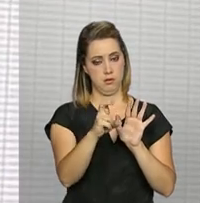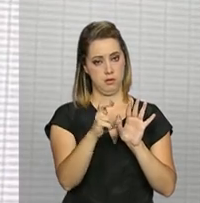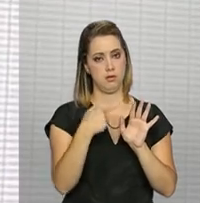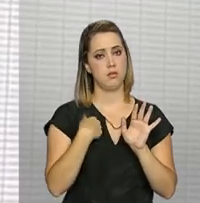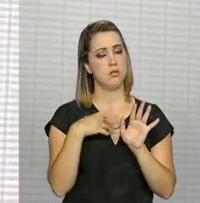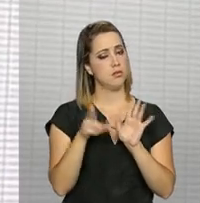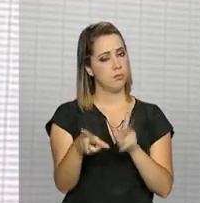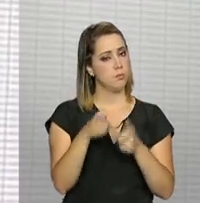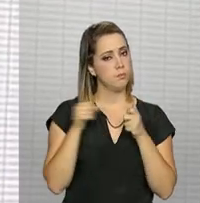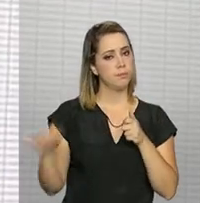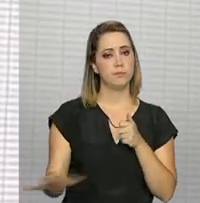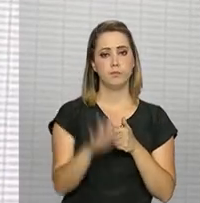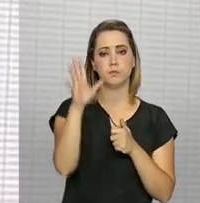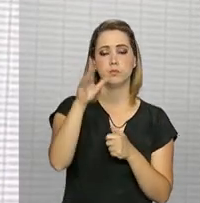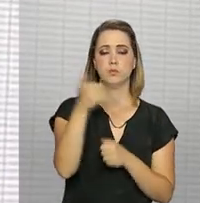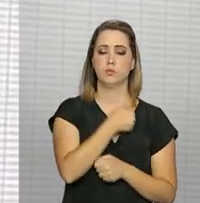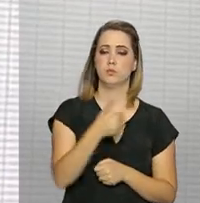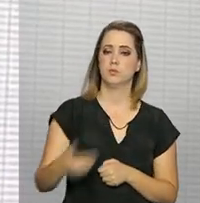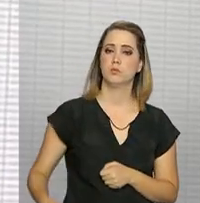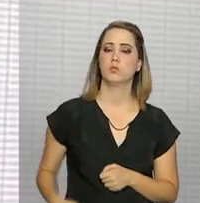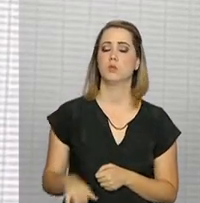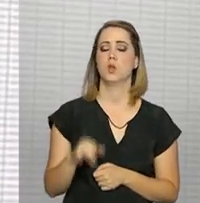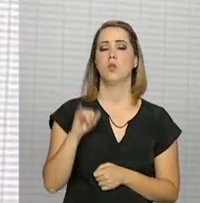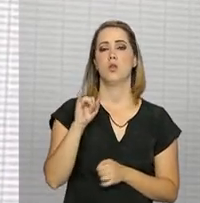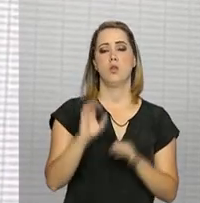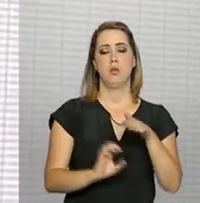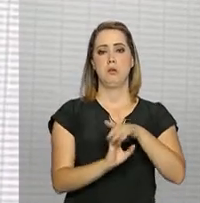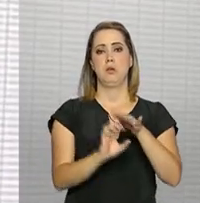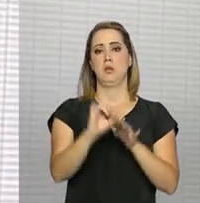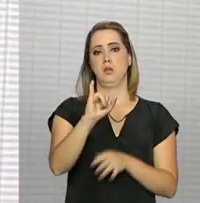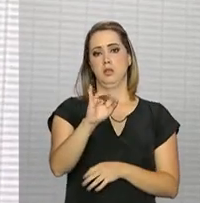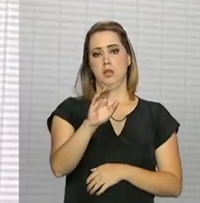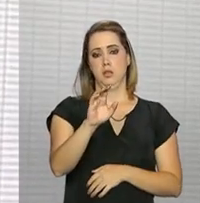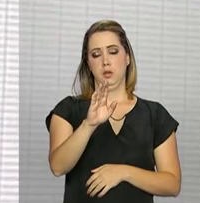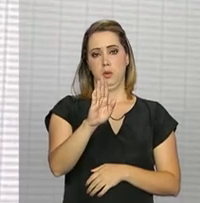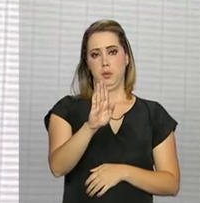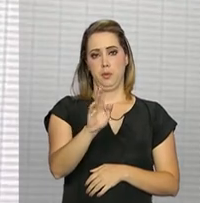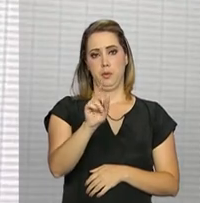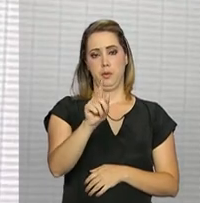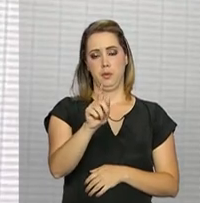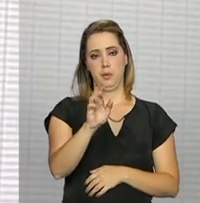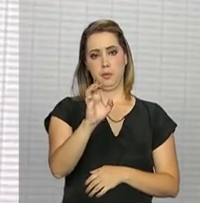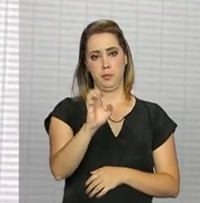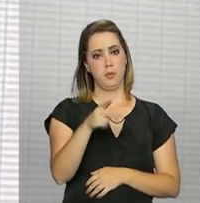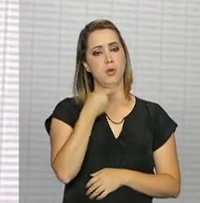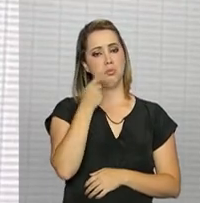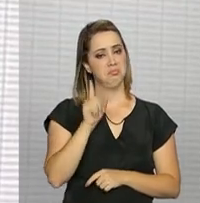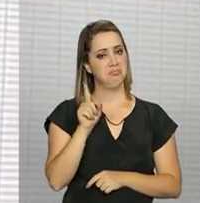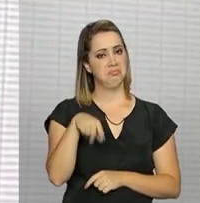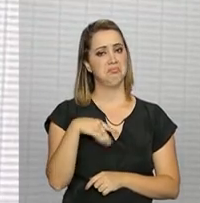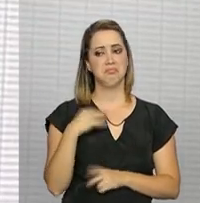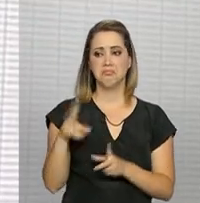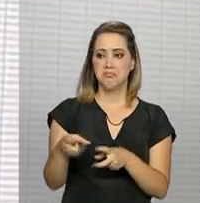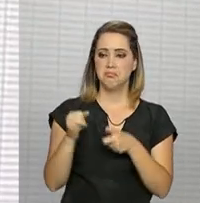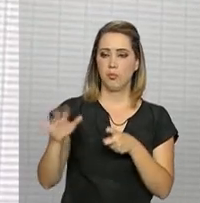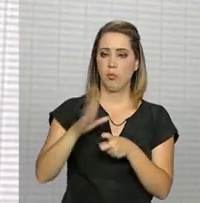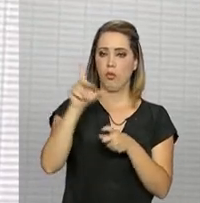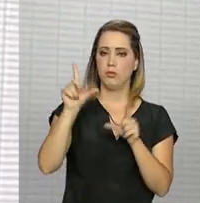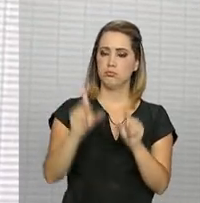inflação oficial do governo. Segundo o IBGE, como você mesmo disse, é a prévia mais baixa para meses de janeiro desde